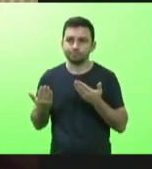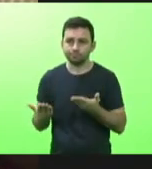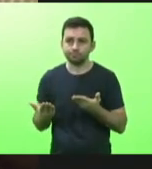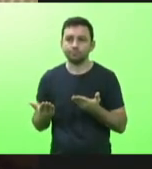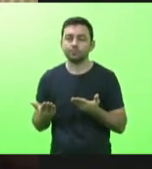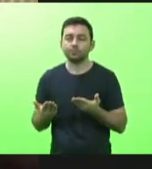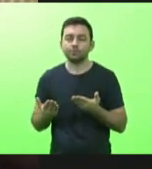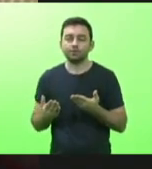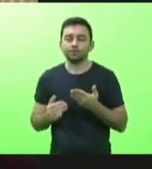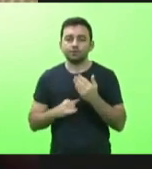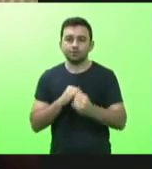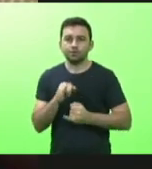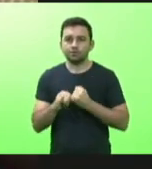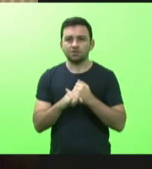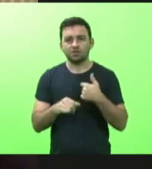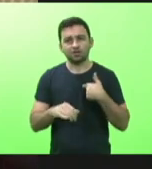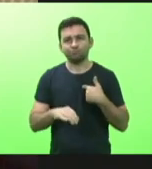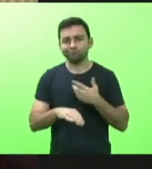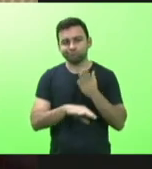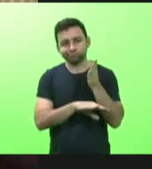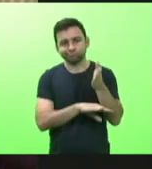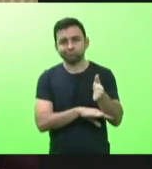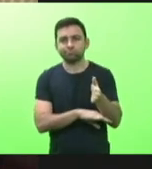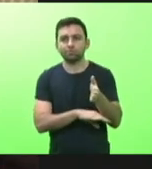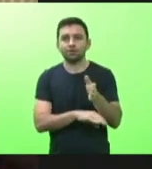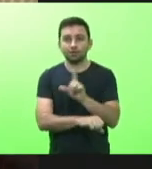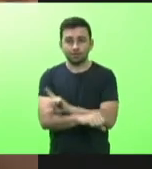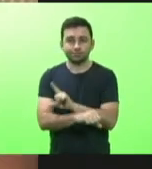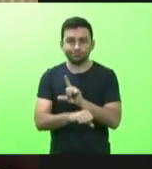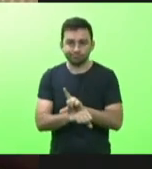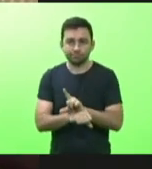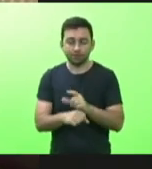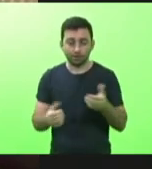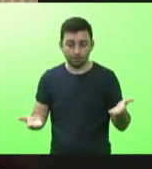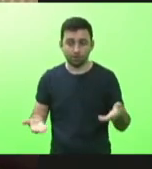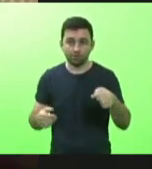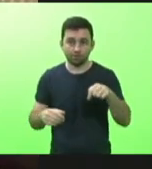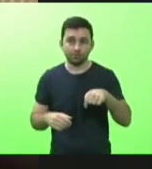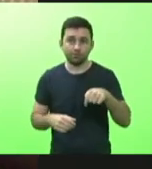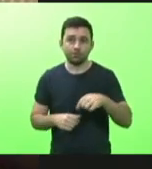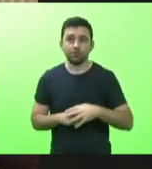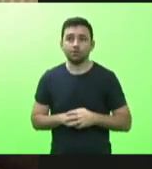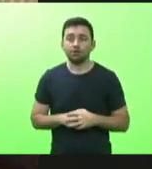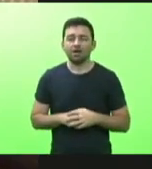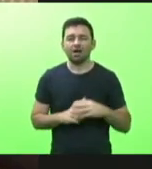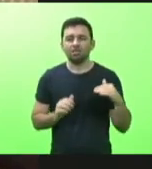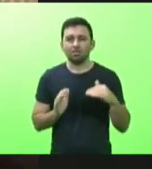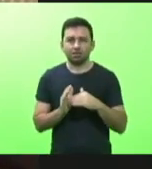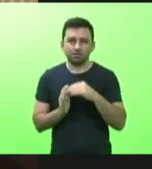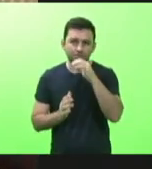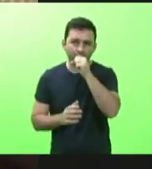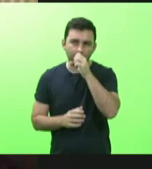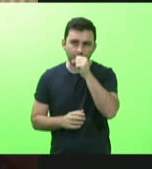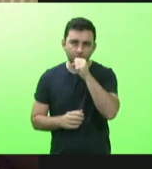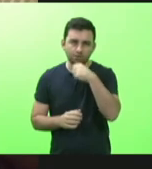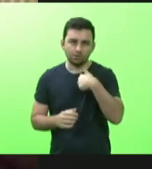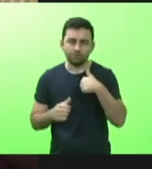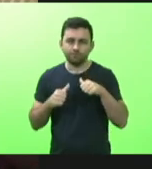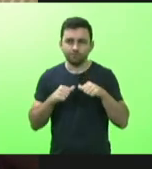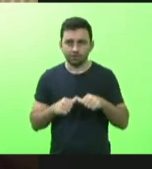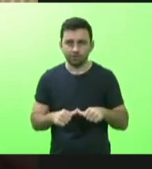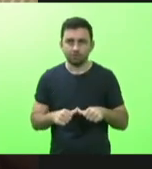vídeo. Eu estou em roteiro, hoje estou aqui na cidade de Lages, e vou fazer até sábado o roteiro aqui, tanto pela região serrana